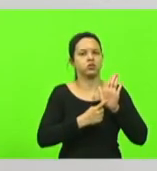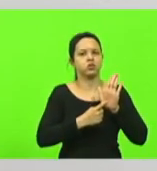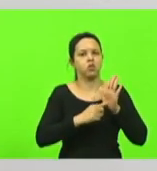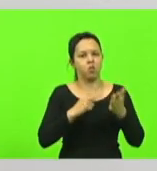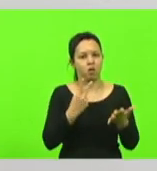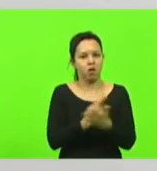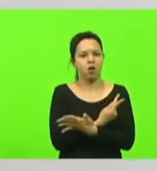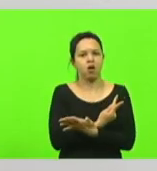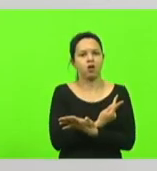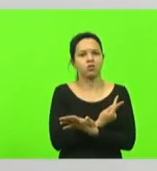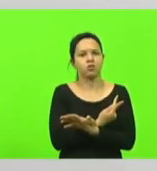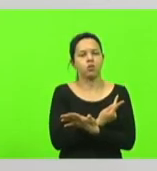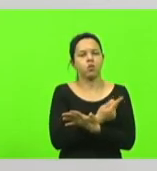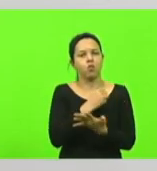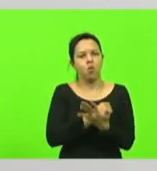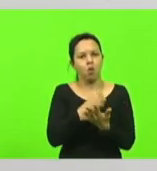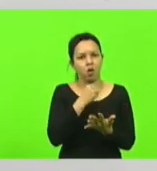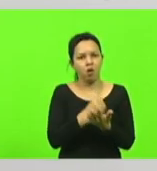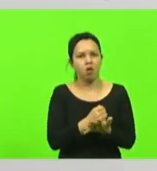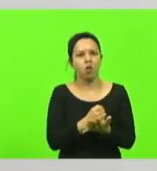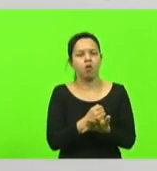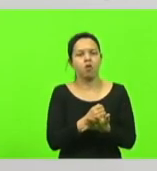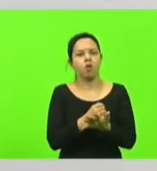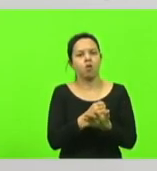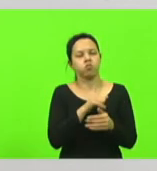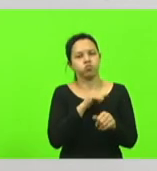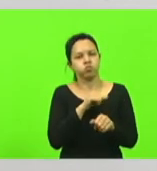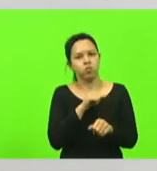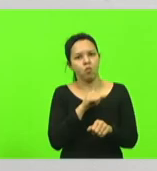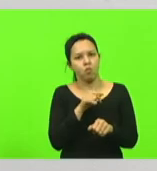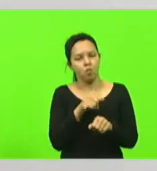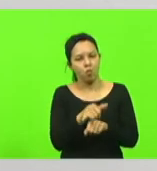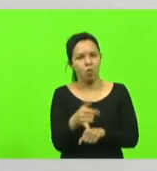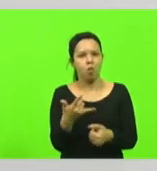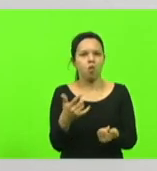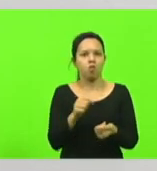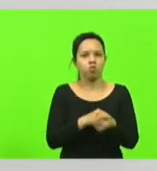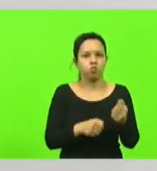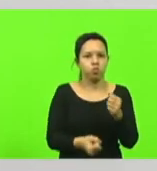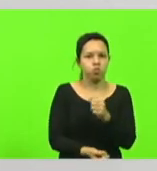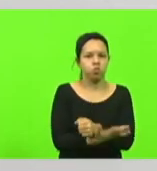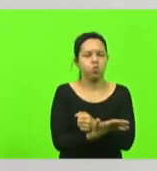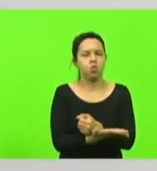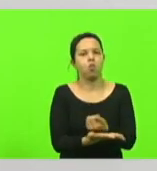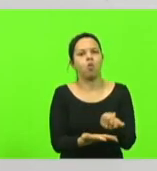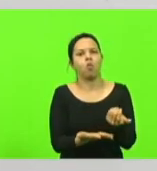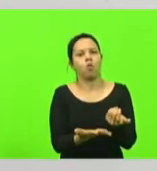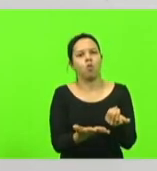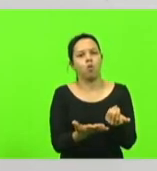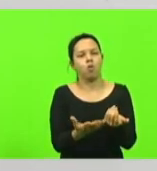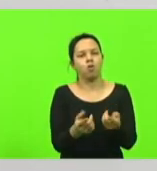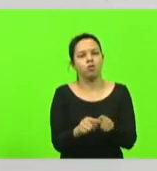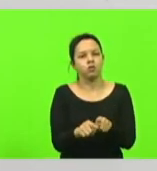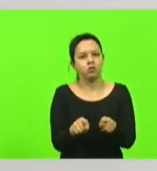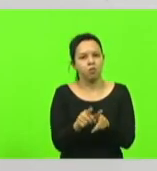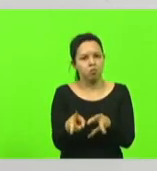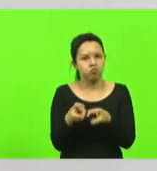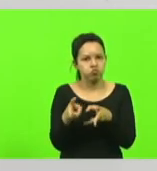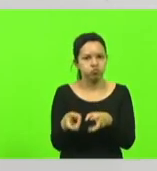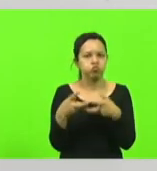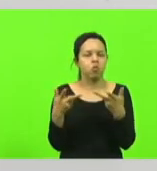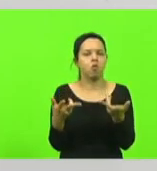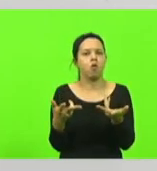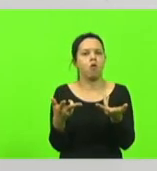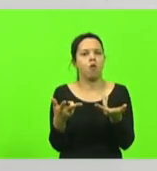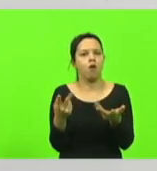contratual de peculato de estelionato de corrupção ativa e passiva de